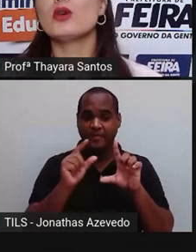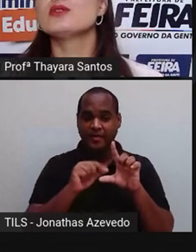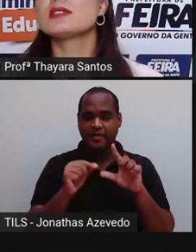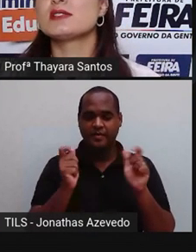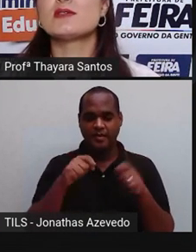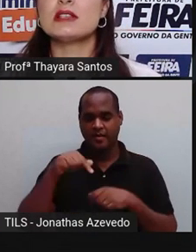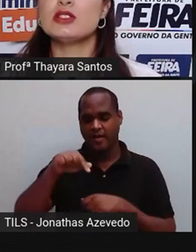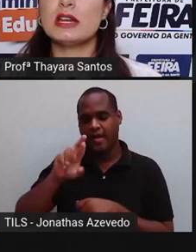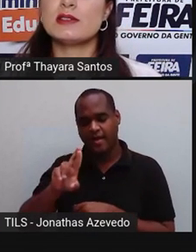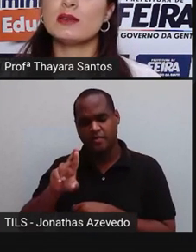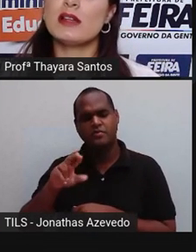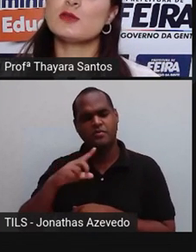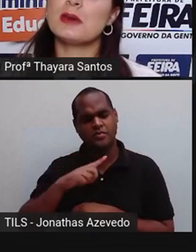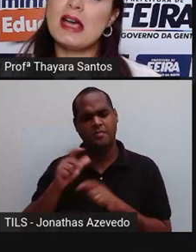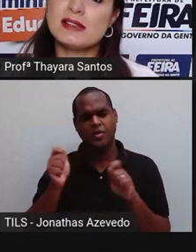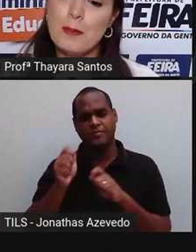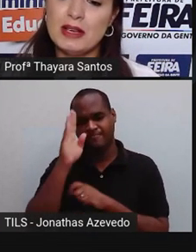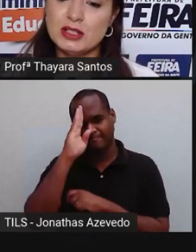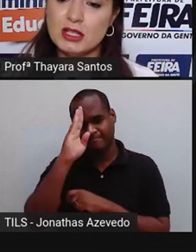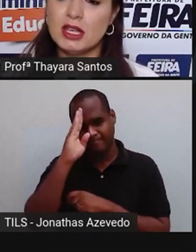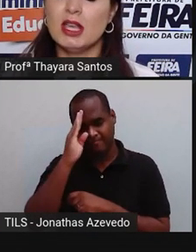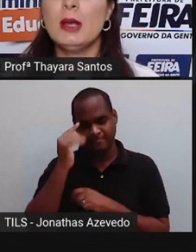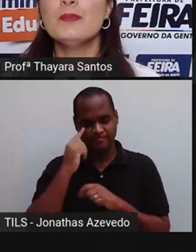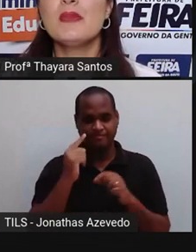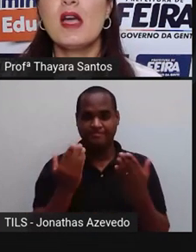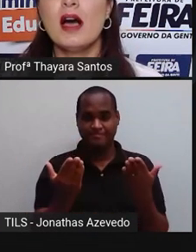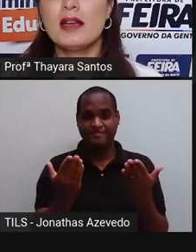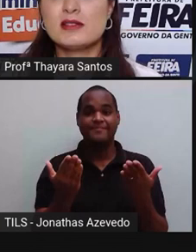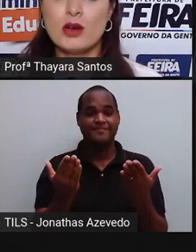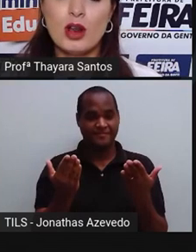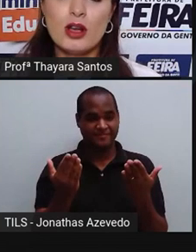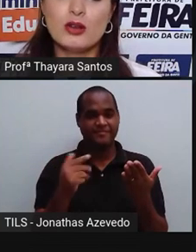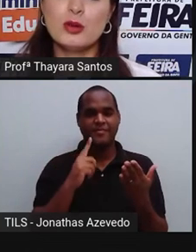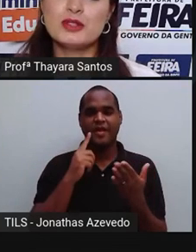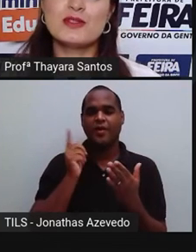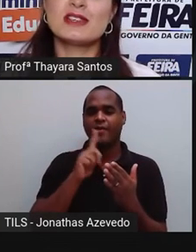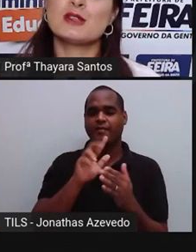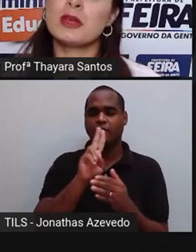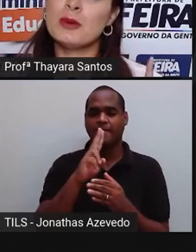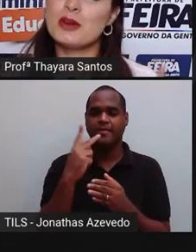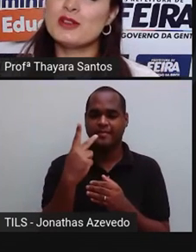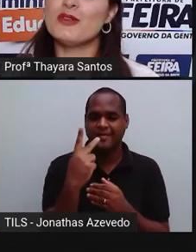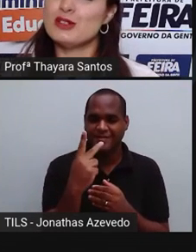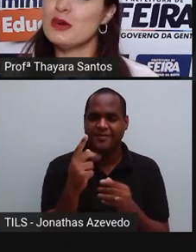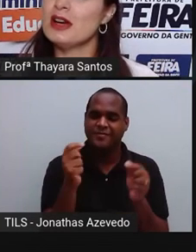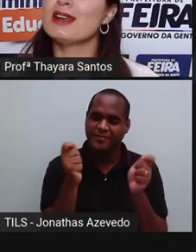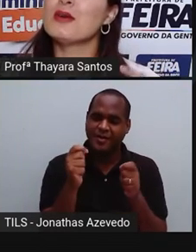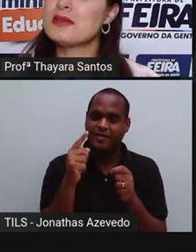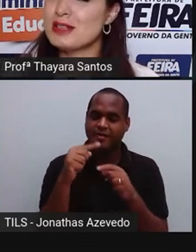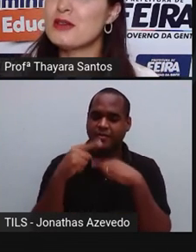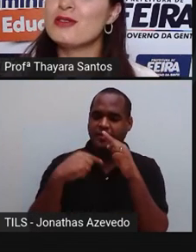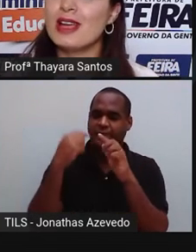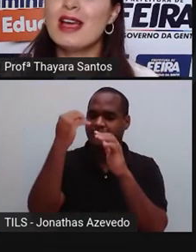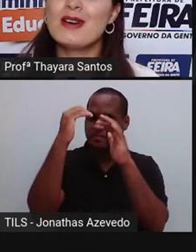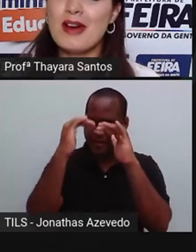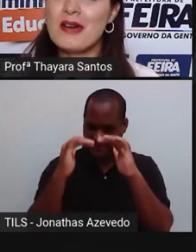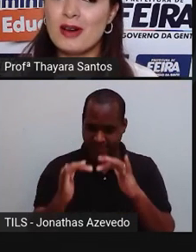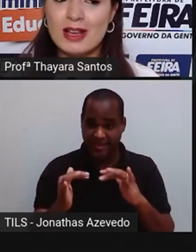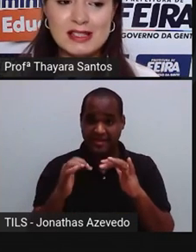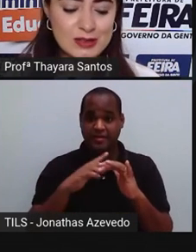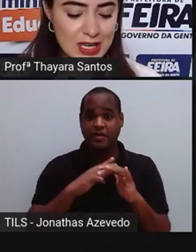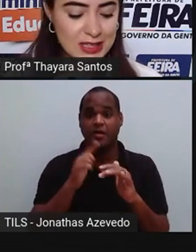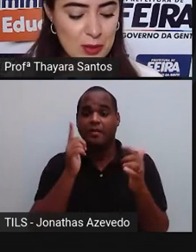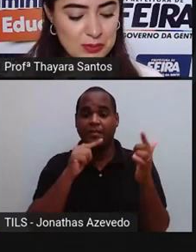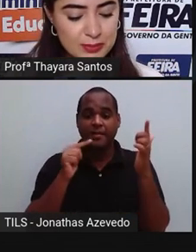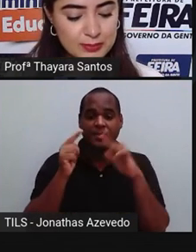QR Code, vocês vão ser direcionados para essa página daqui. Aí é só colocar o nome de vocês, porque depois eu vejo o ranking, eu consigo ver qual é a